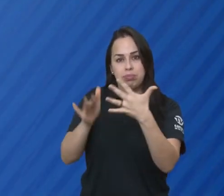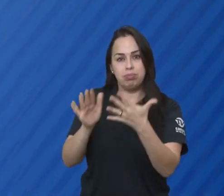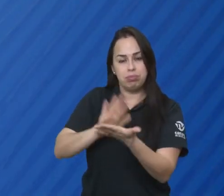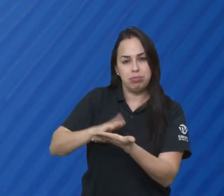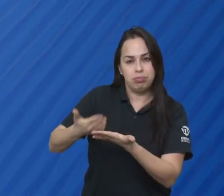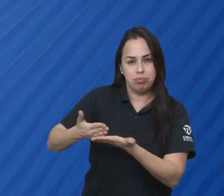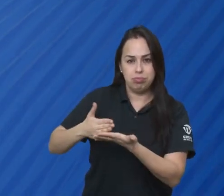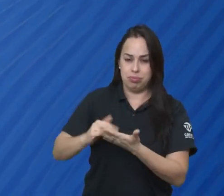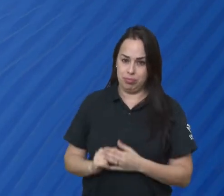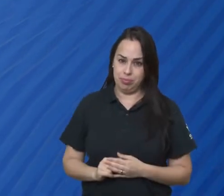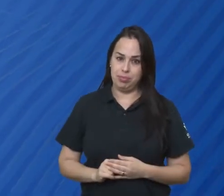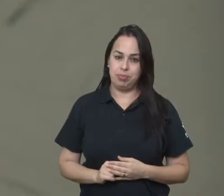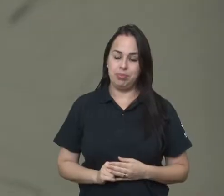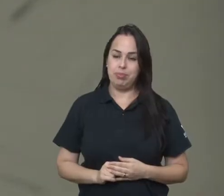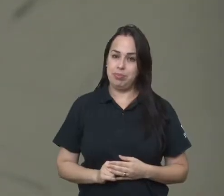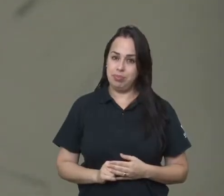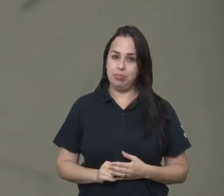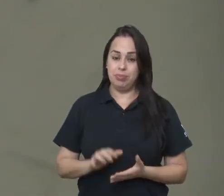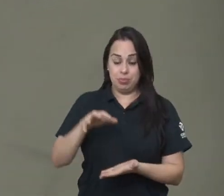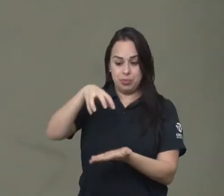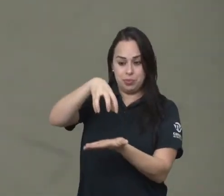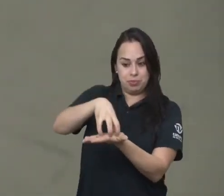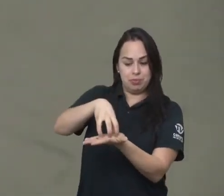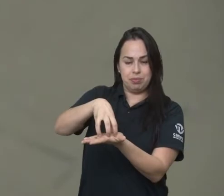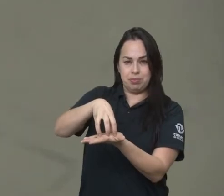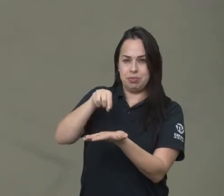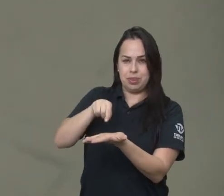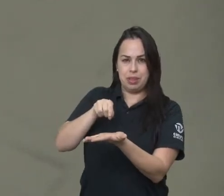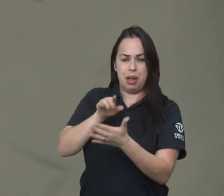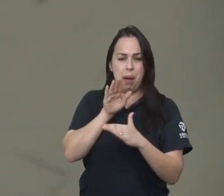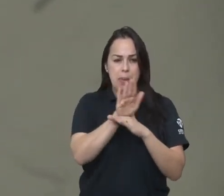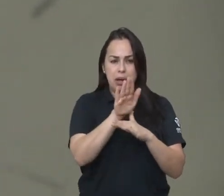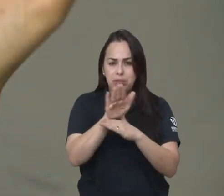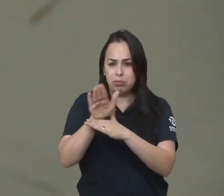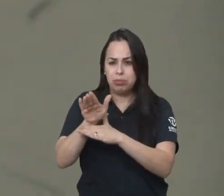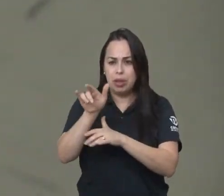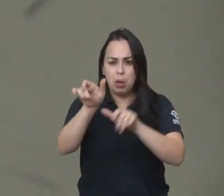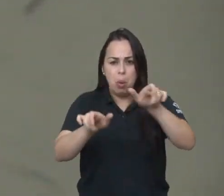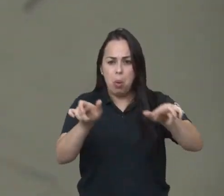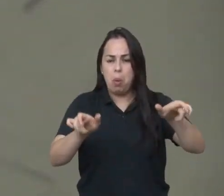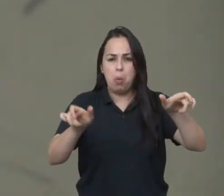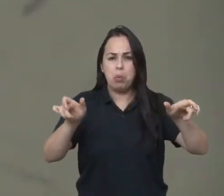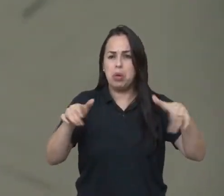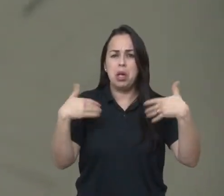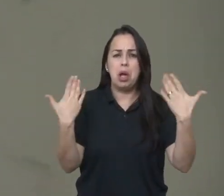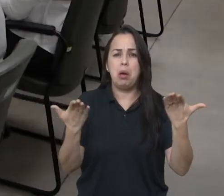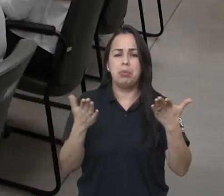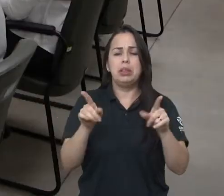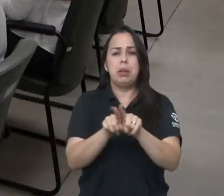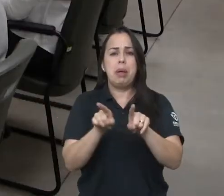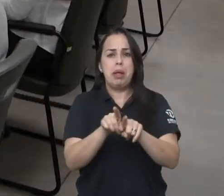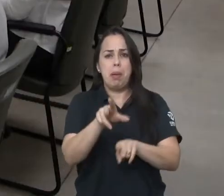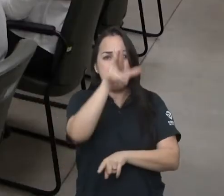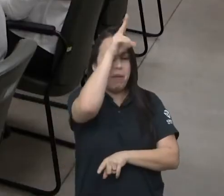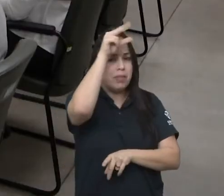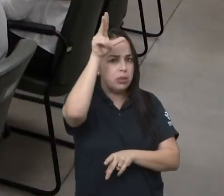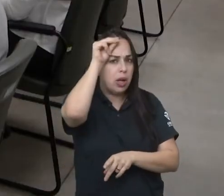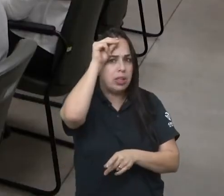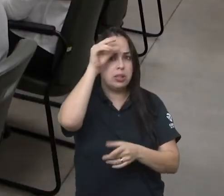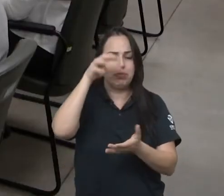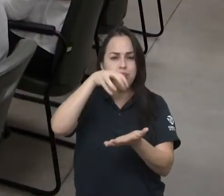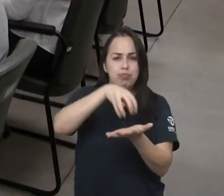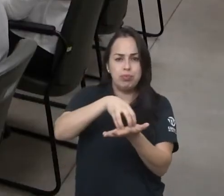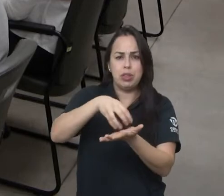língua brasileira de sinais. Essa central seria destinada a fornecer a qualquer órgão municipal, quando necessário,